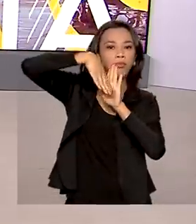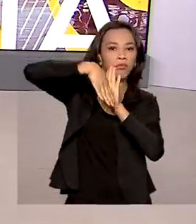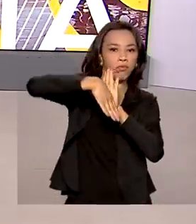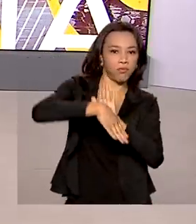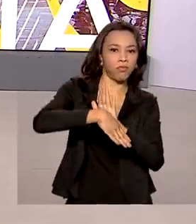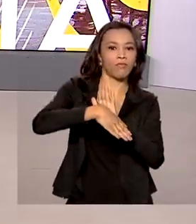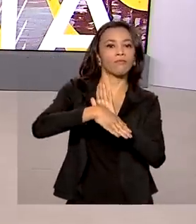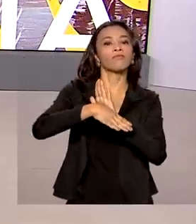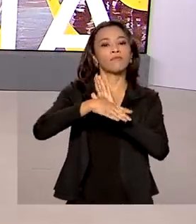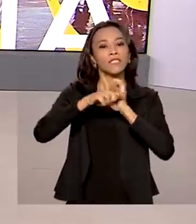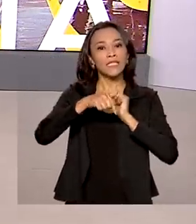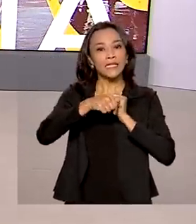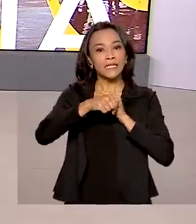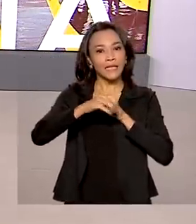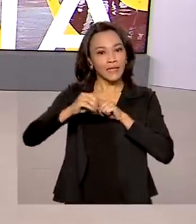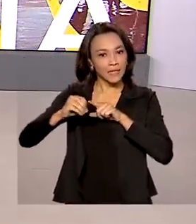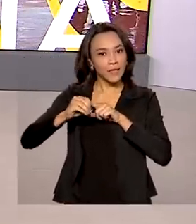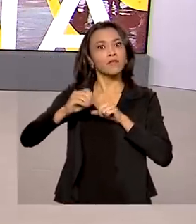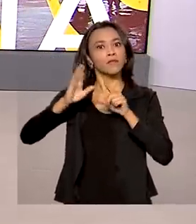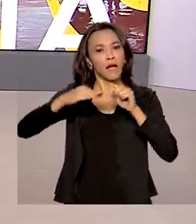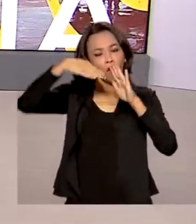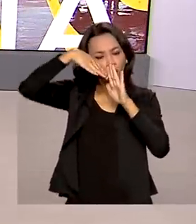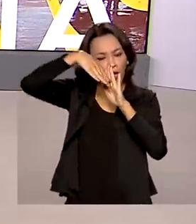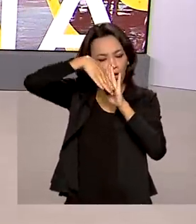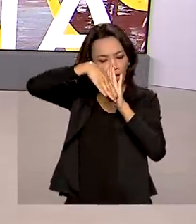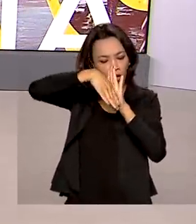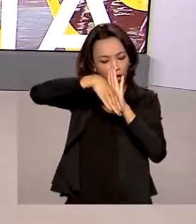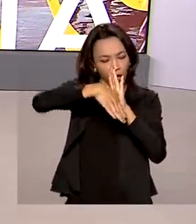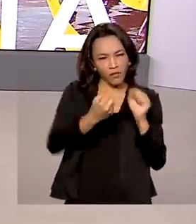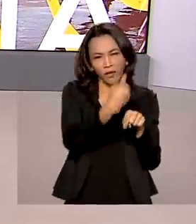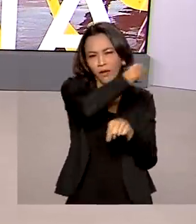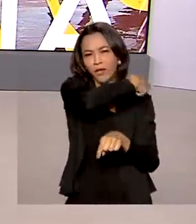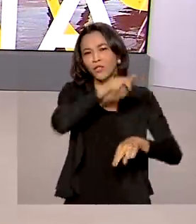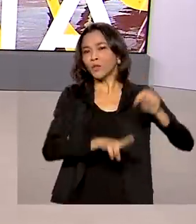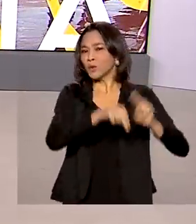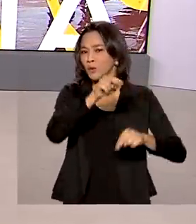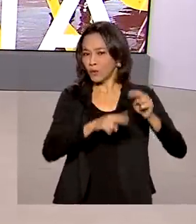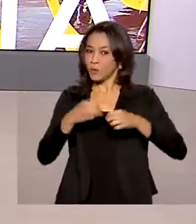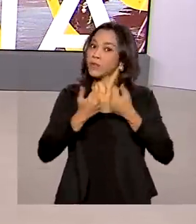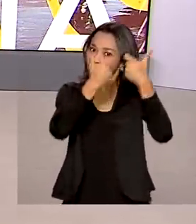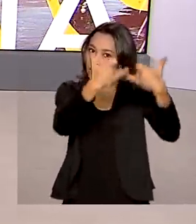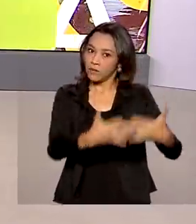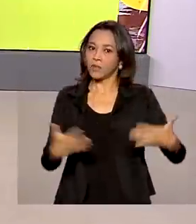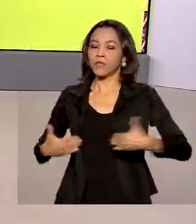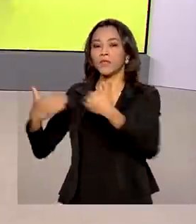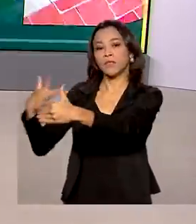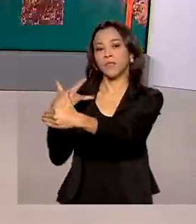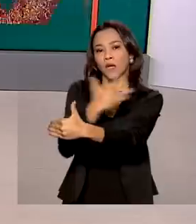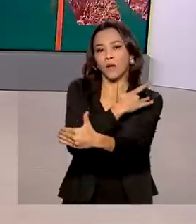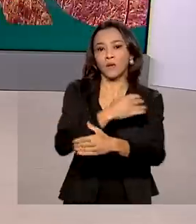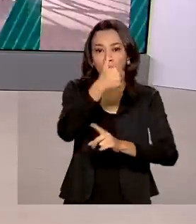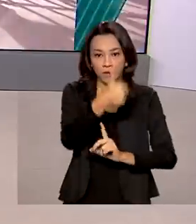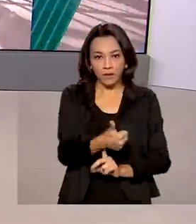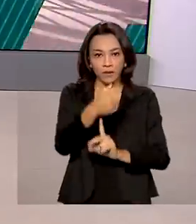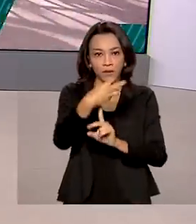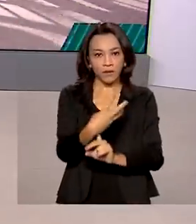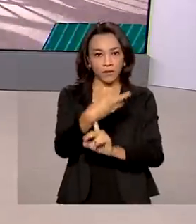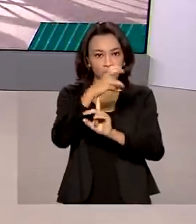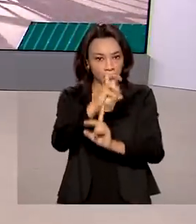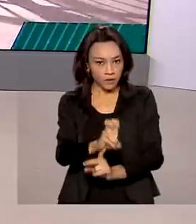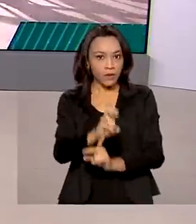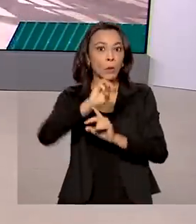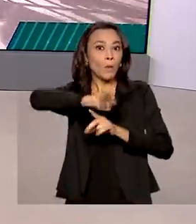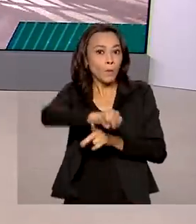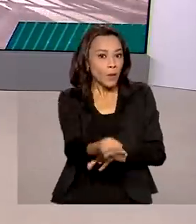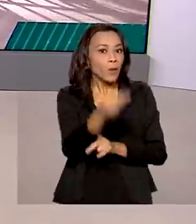700. A curva está em queda desde junho, segundo o Ministério da Saúde. E quase 135 milhões de brasileiros